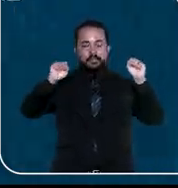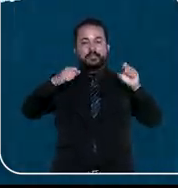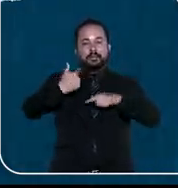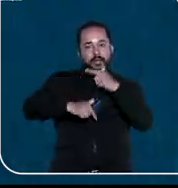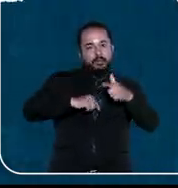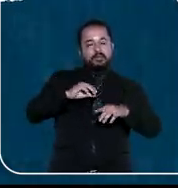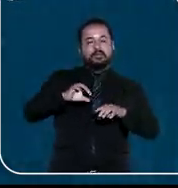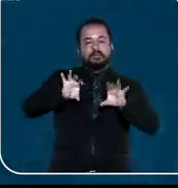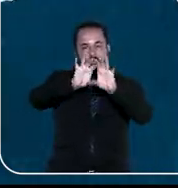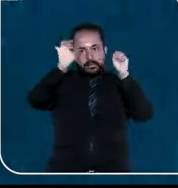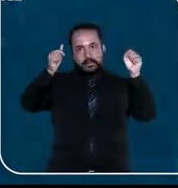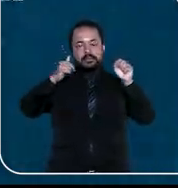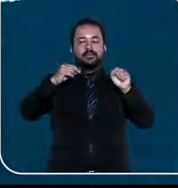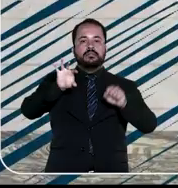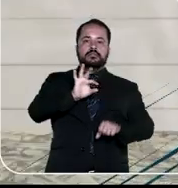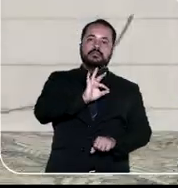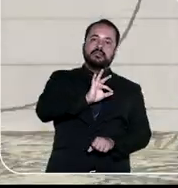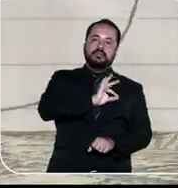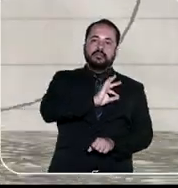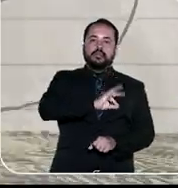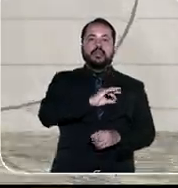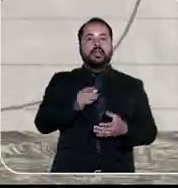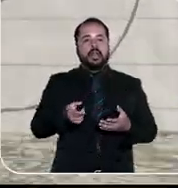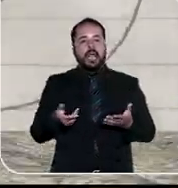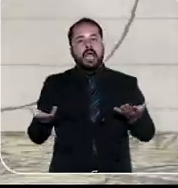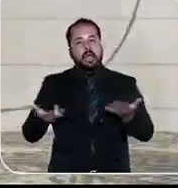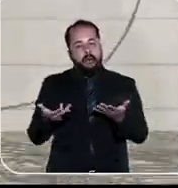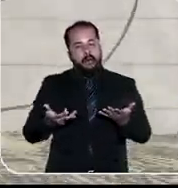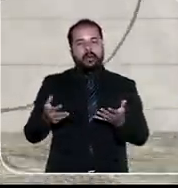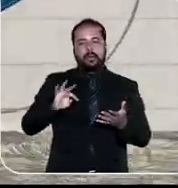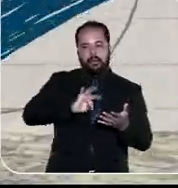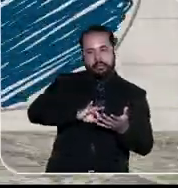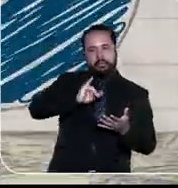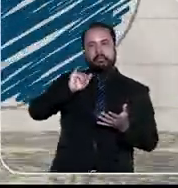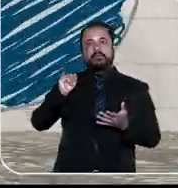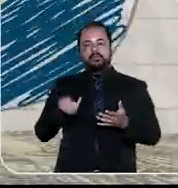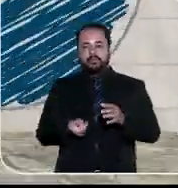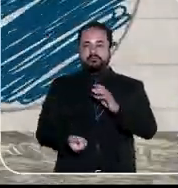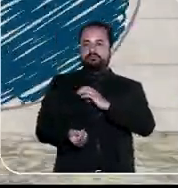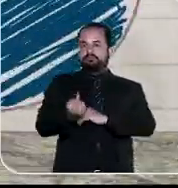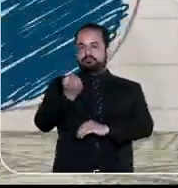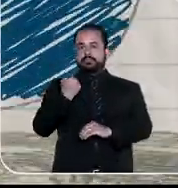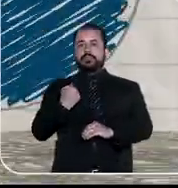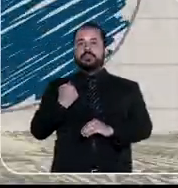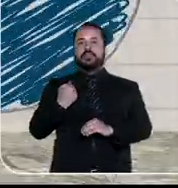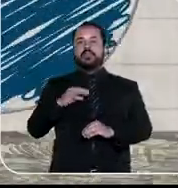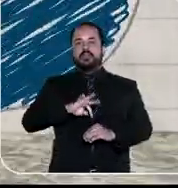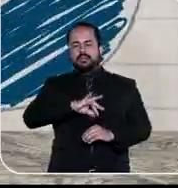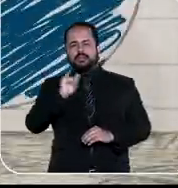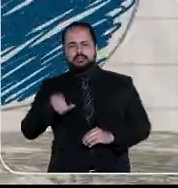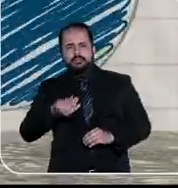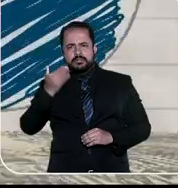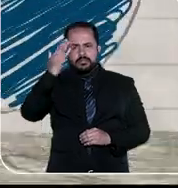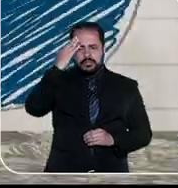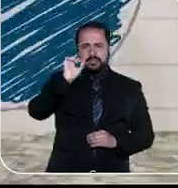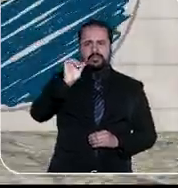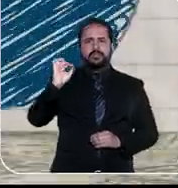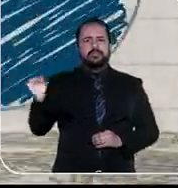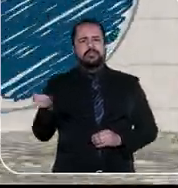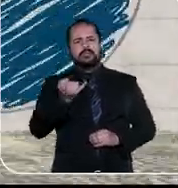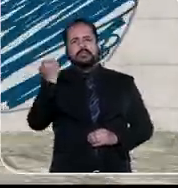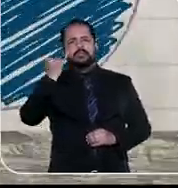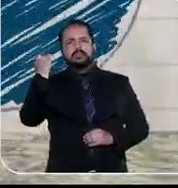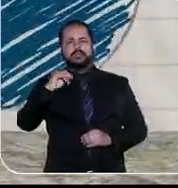Tribunal Militar. Agora sim, podemos voltar ao STJ. Olha, o que vocês precisam